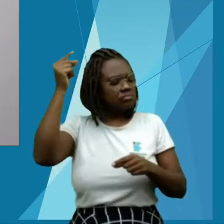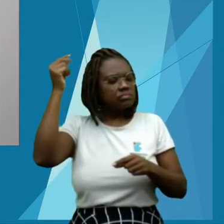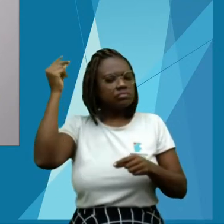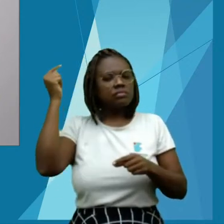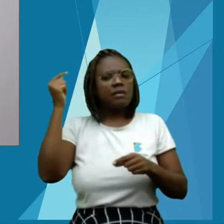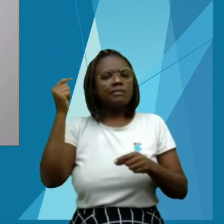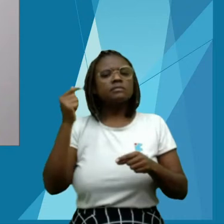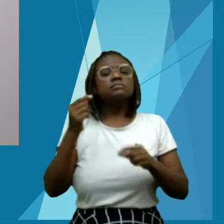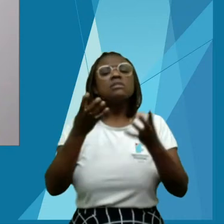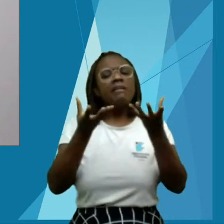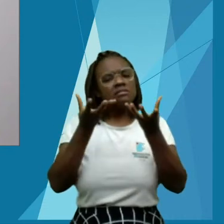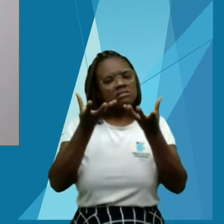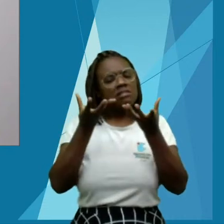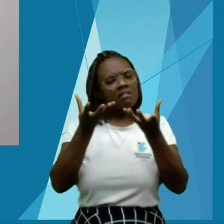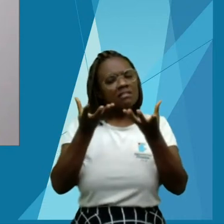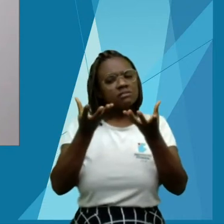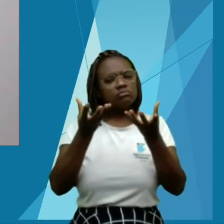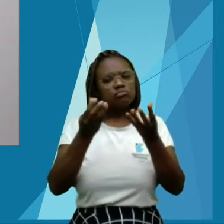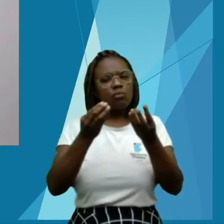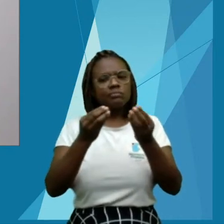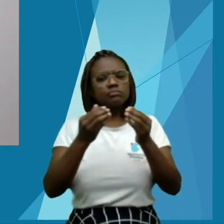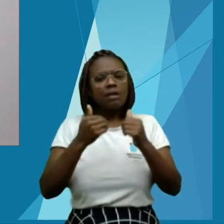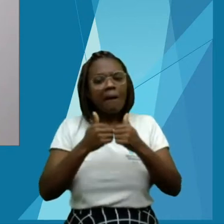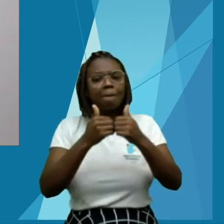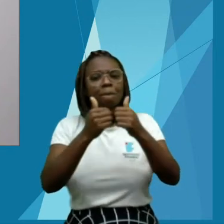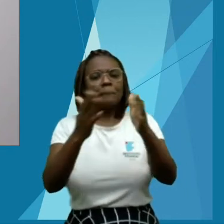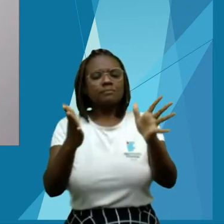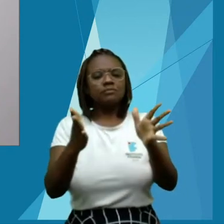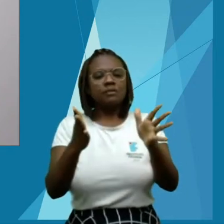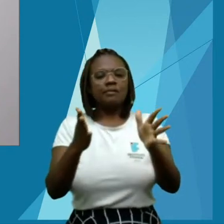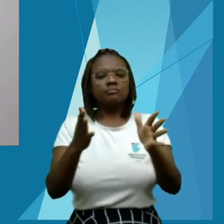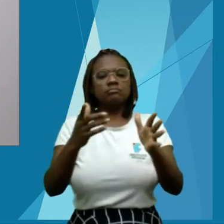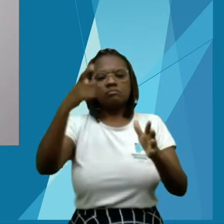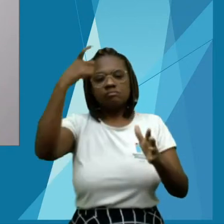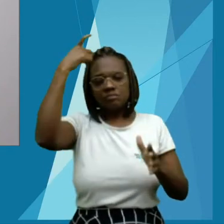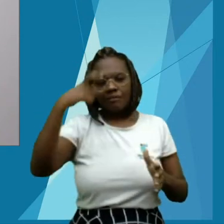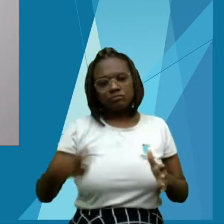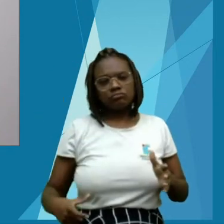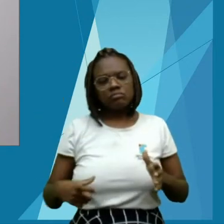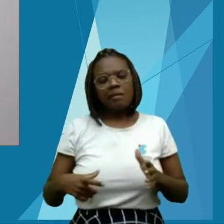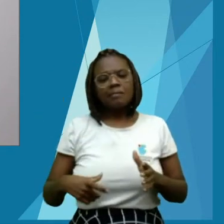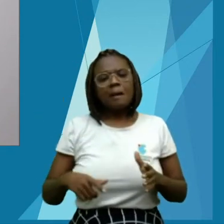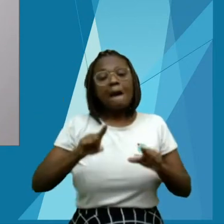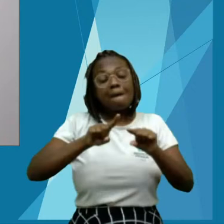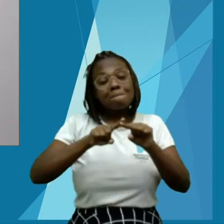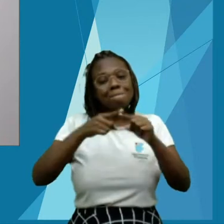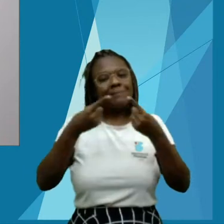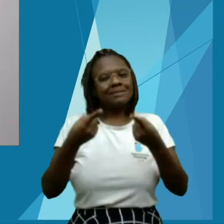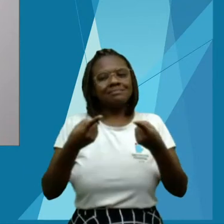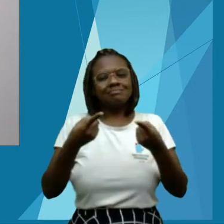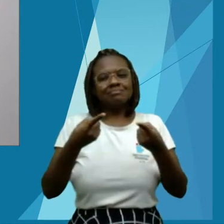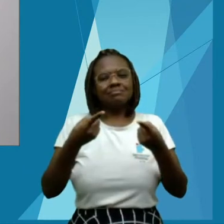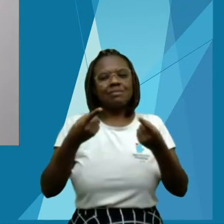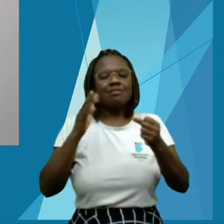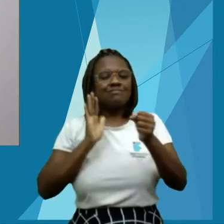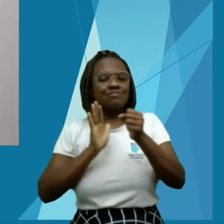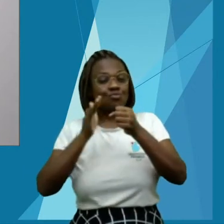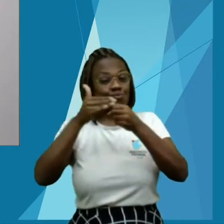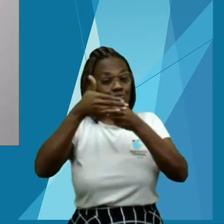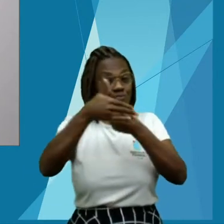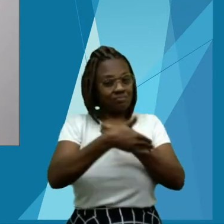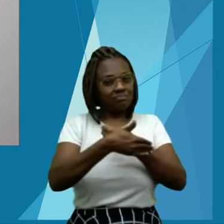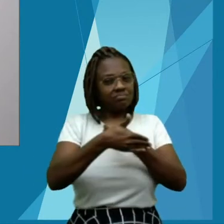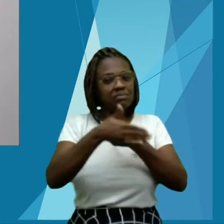editora do IFAC por ter dado este espaço para que a gente possa lançar esse livro nesse novo